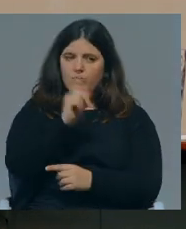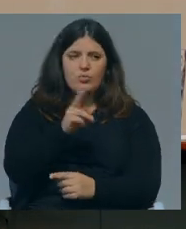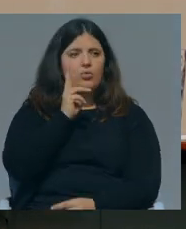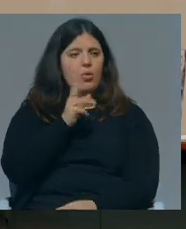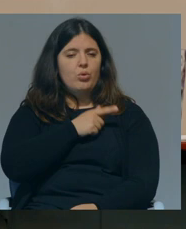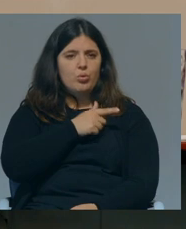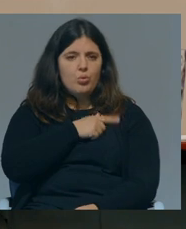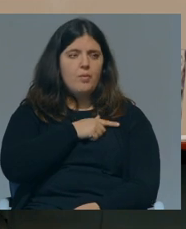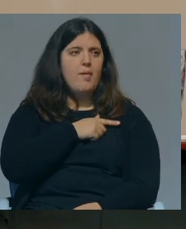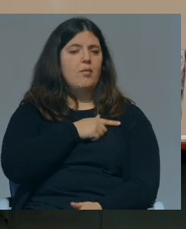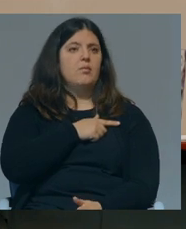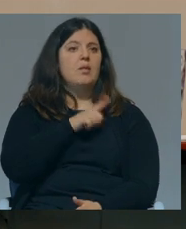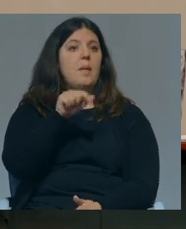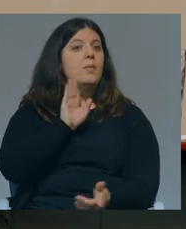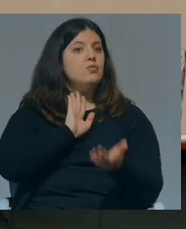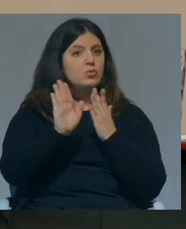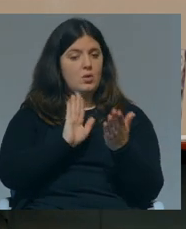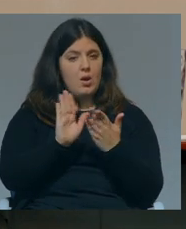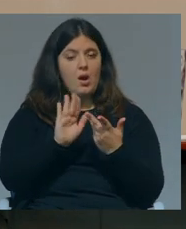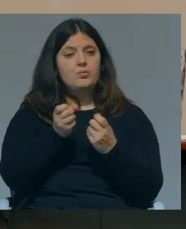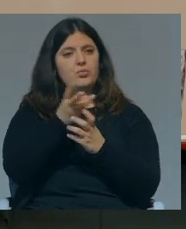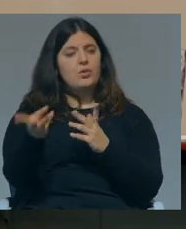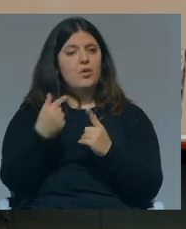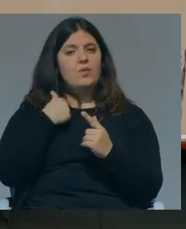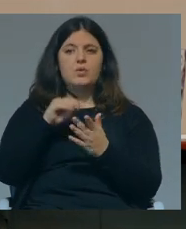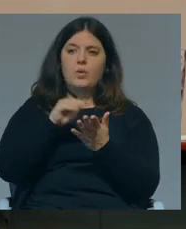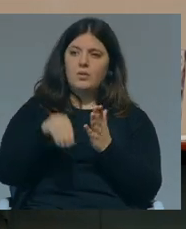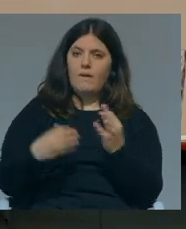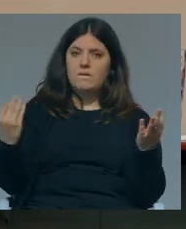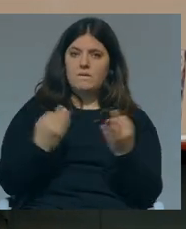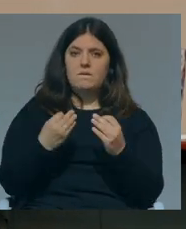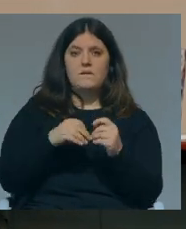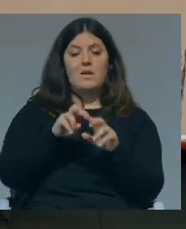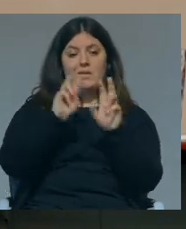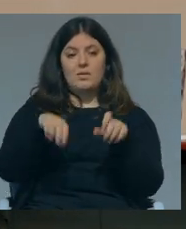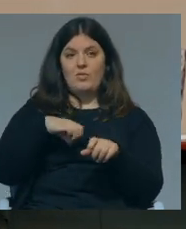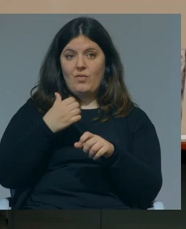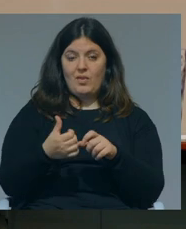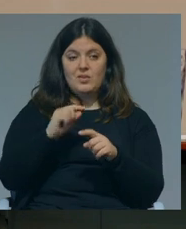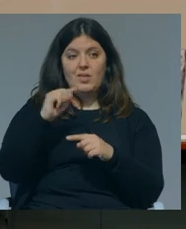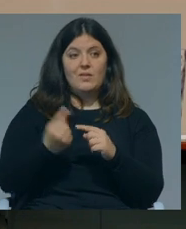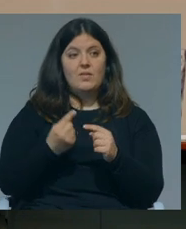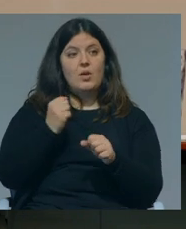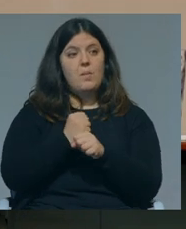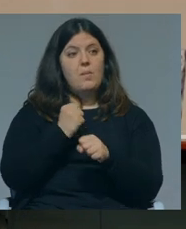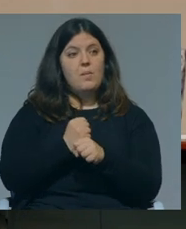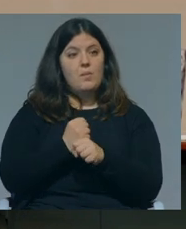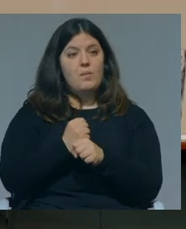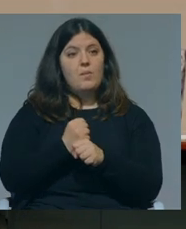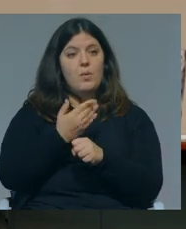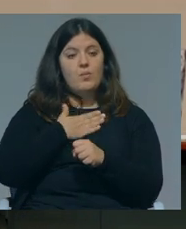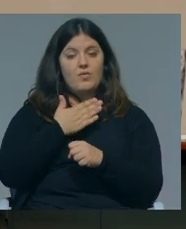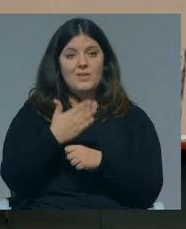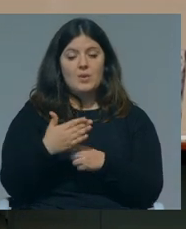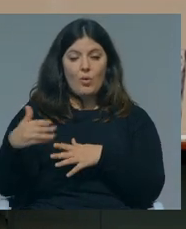os diretores de turma, até os funcionários que muitas vezes são contratados a recibos verdes e deviam ter uma